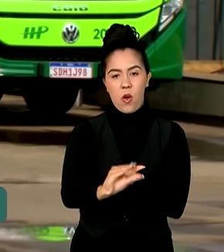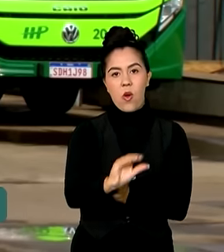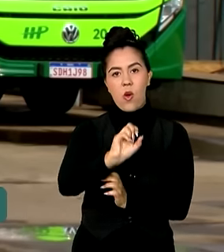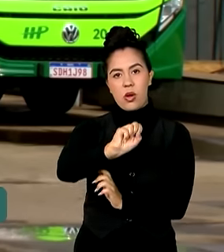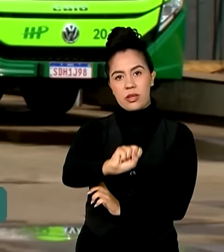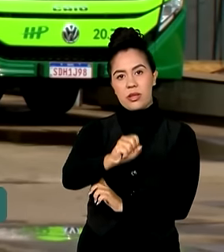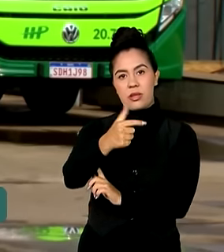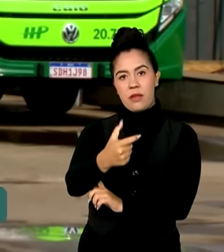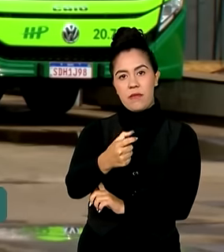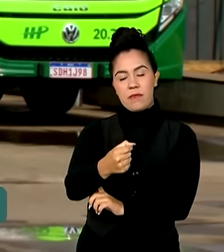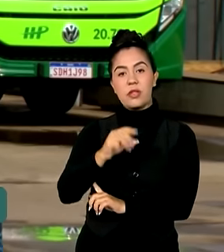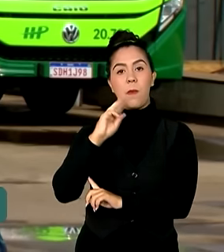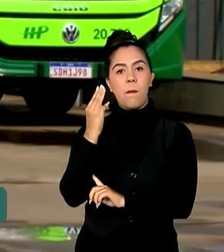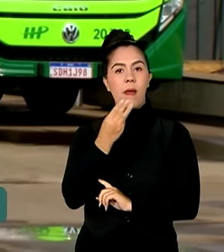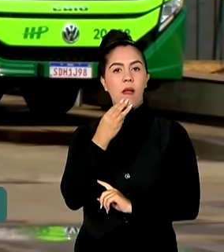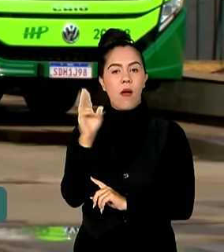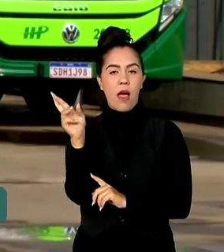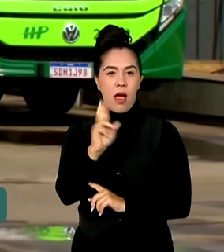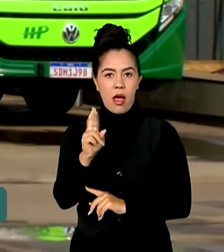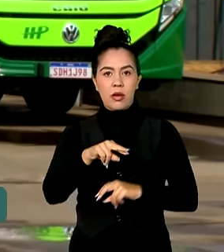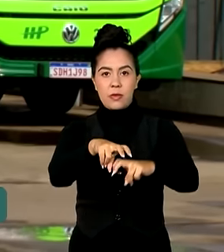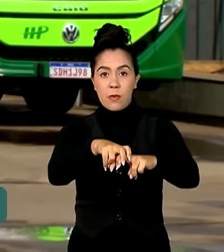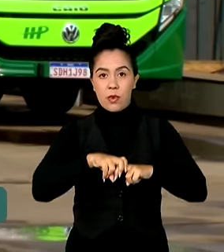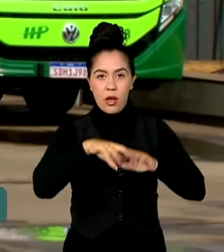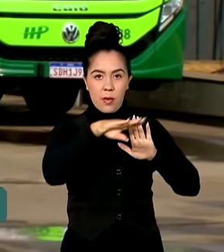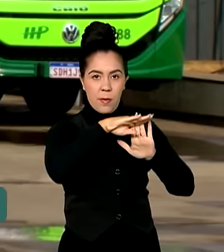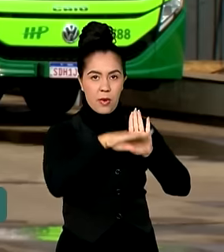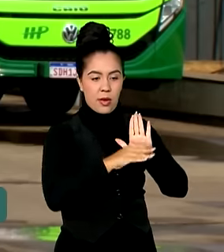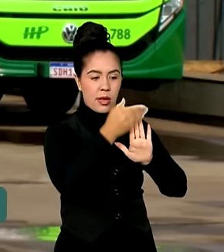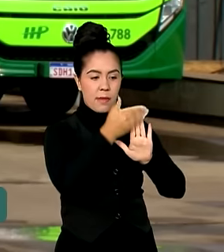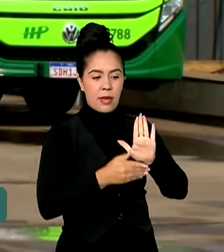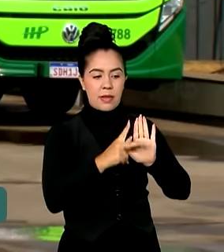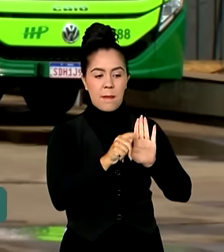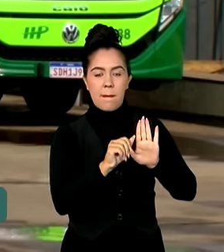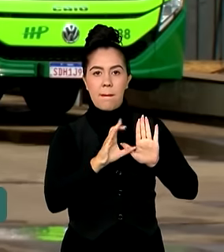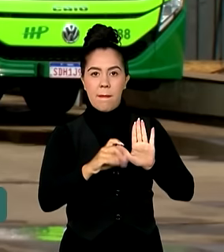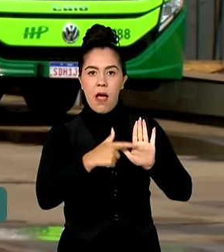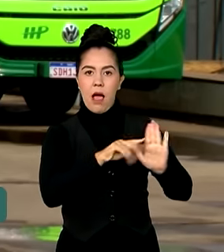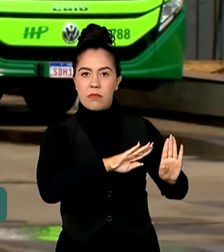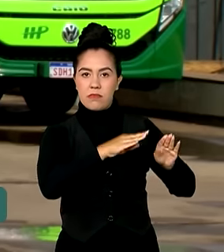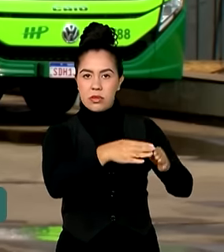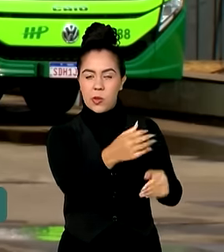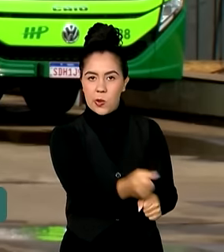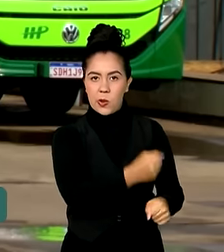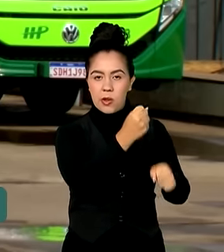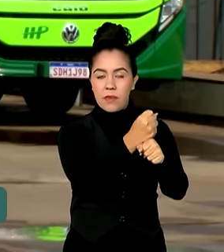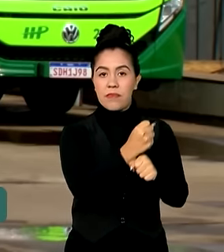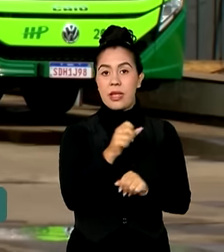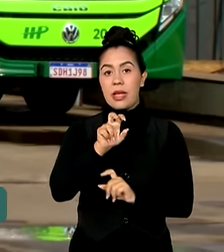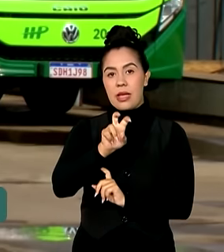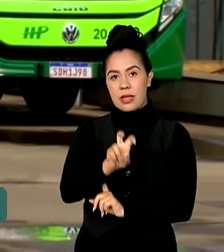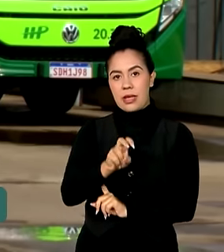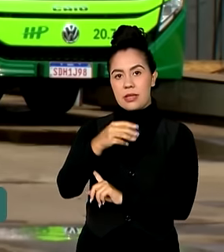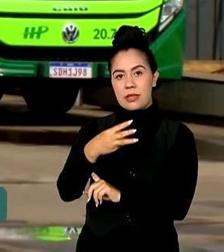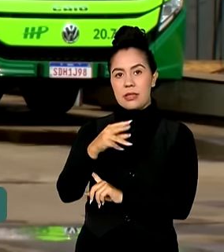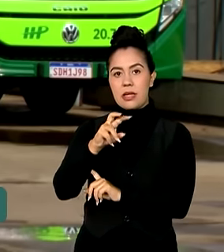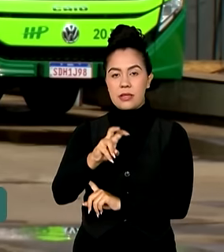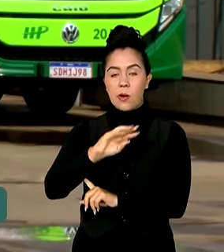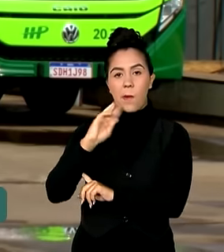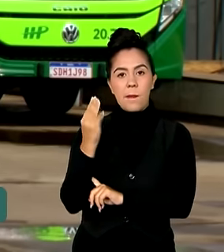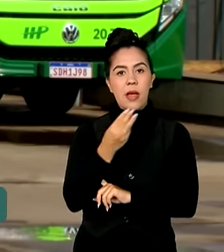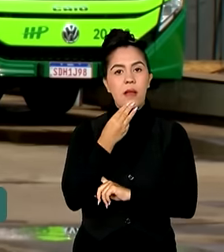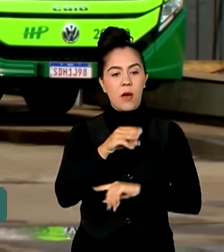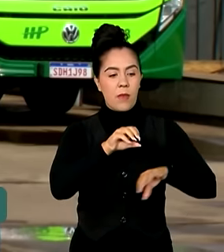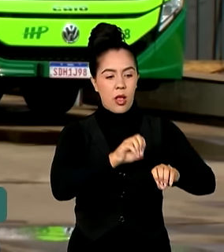de reais pelo novo PAC, o Programa de Aceleração do Crescimento. São 535 milhões na educação básica,